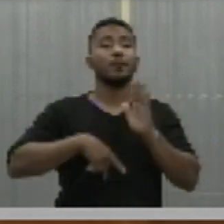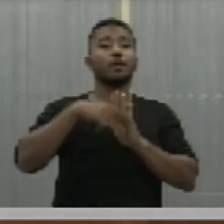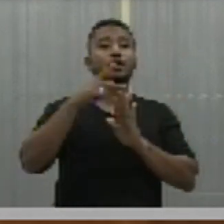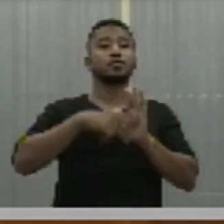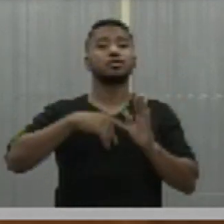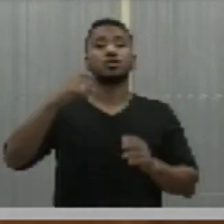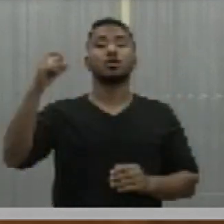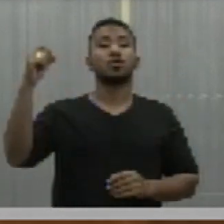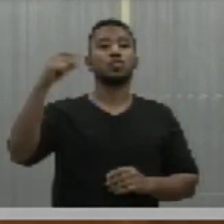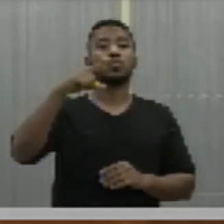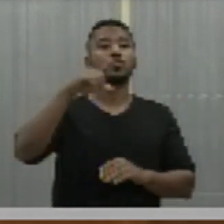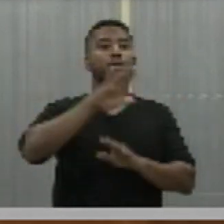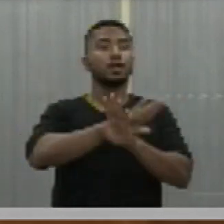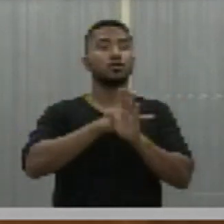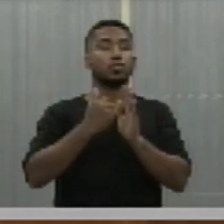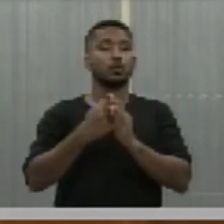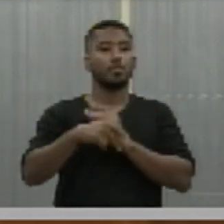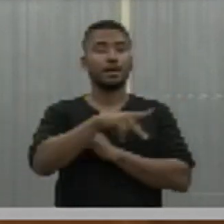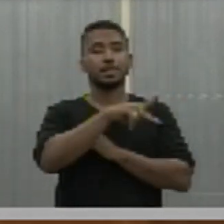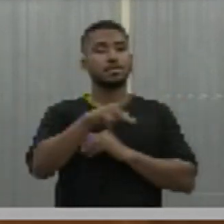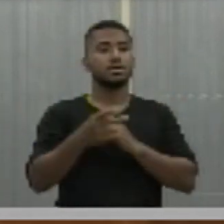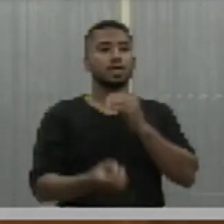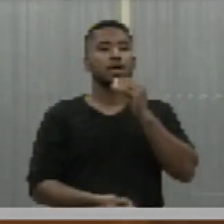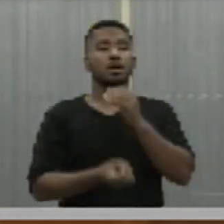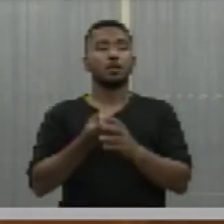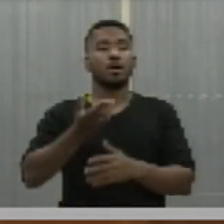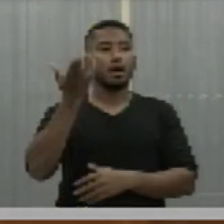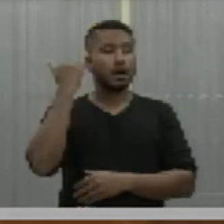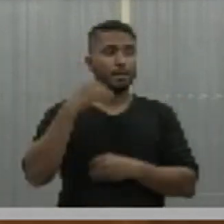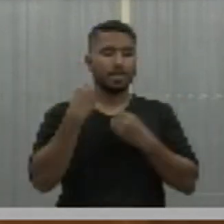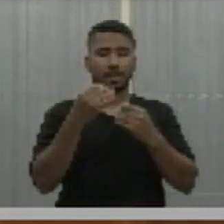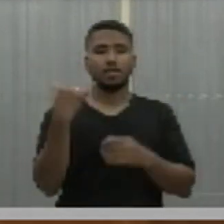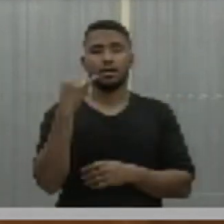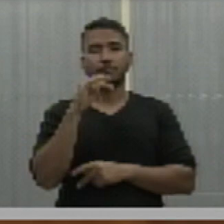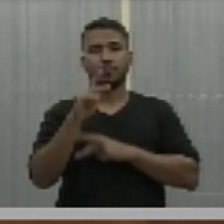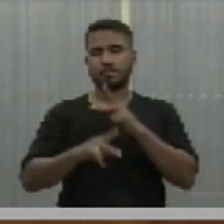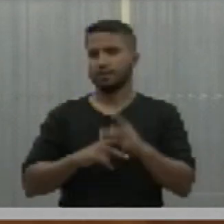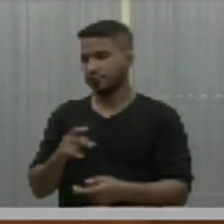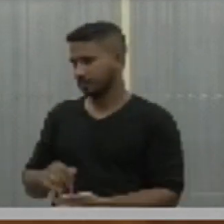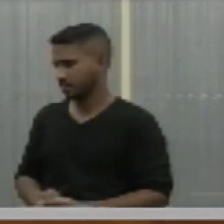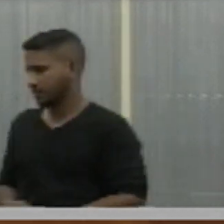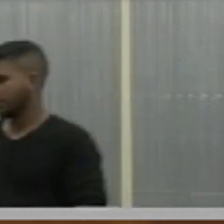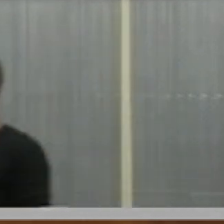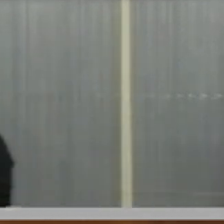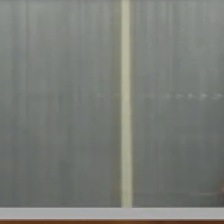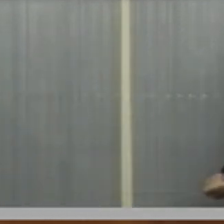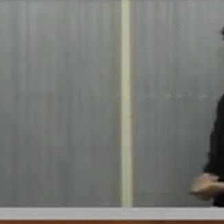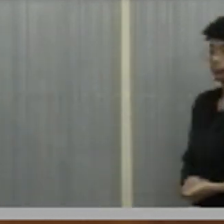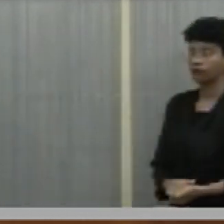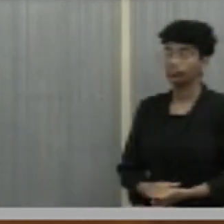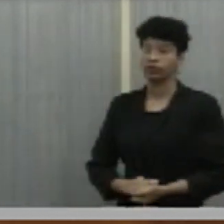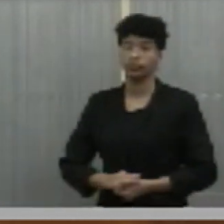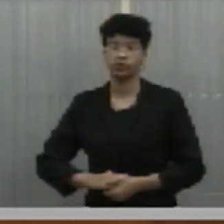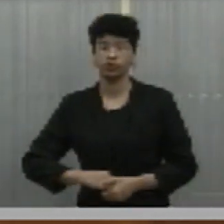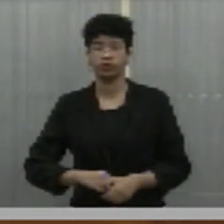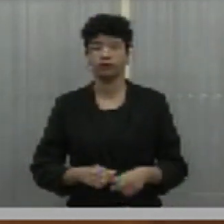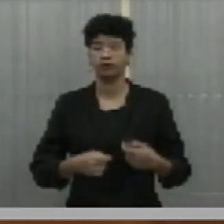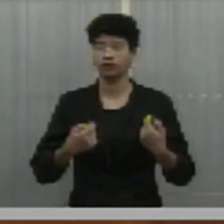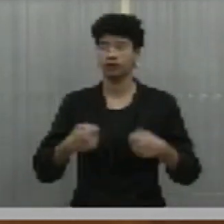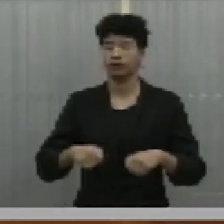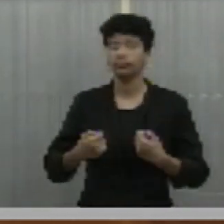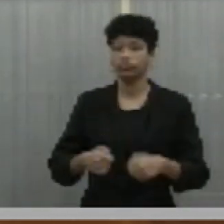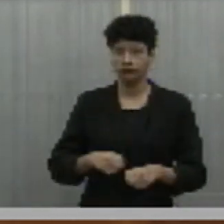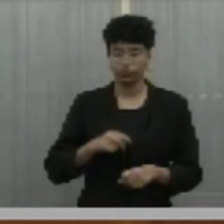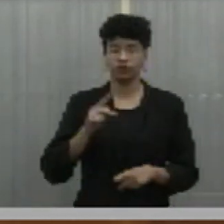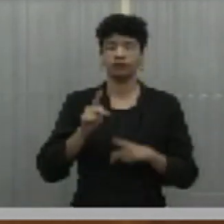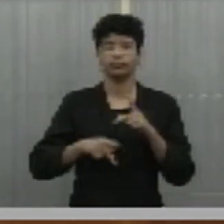para Todos que o presidente Lula criou para dar energia aos pobres, para poder suprir a necessidade dos pobres no